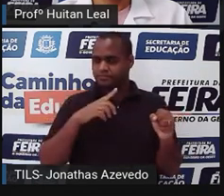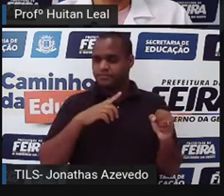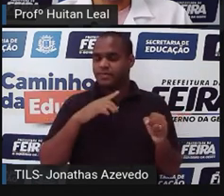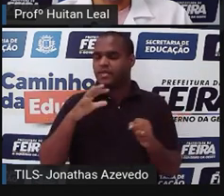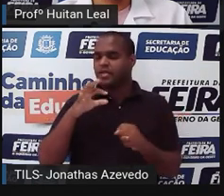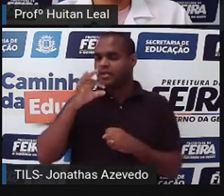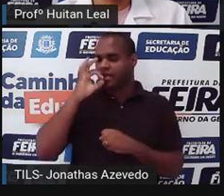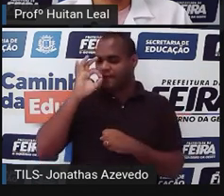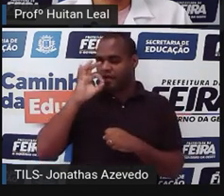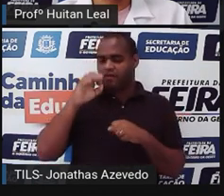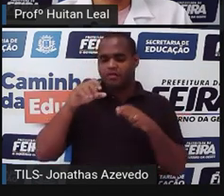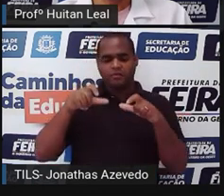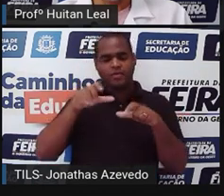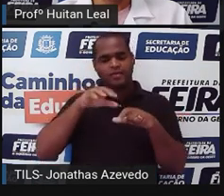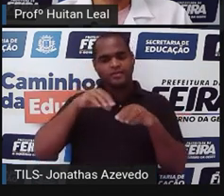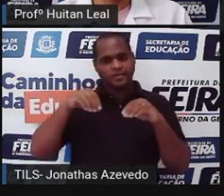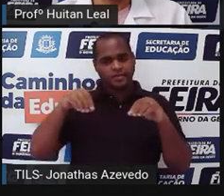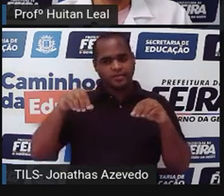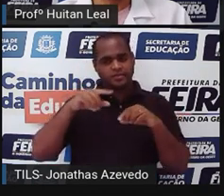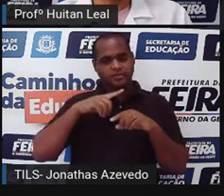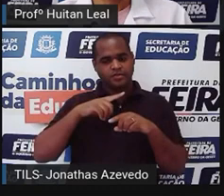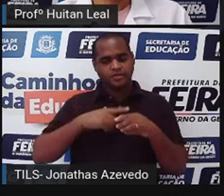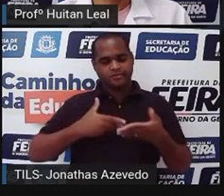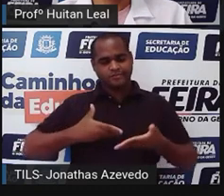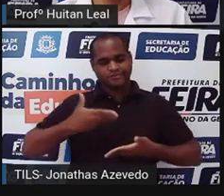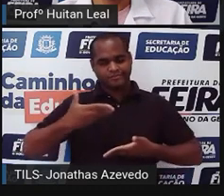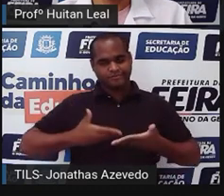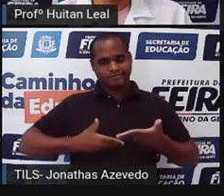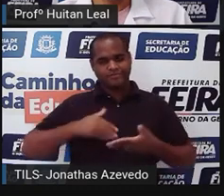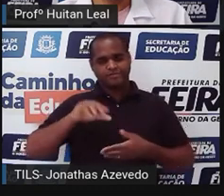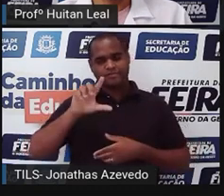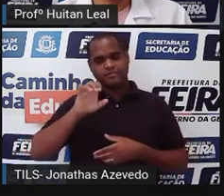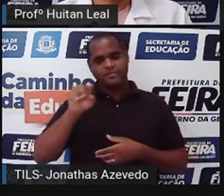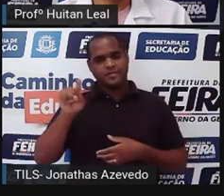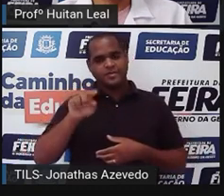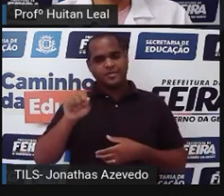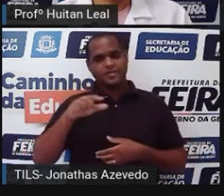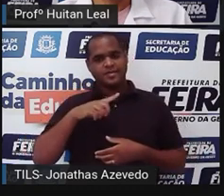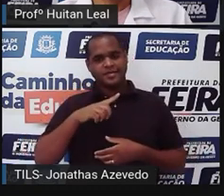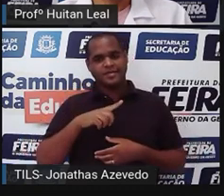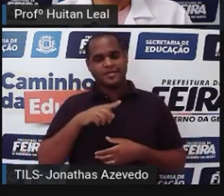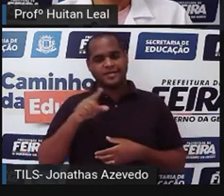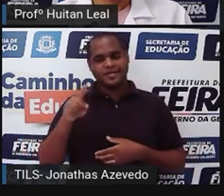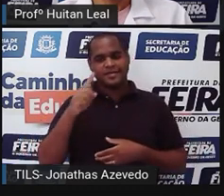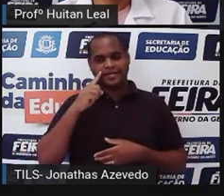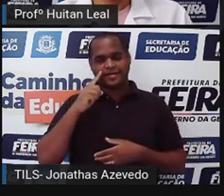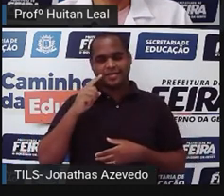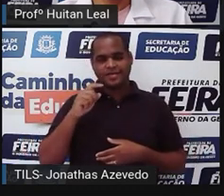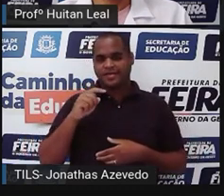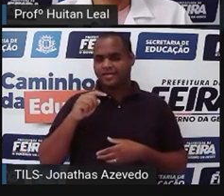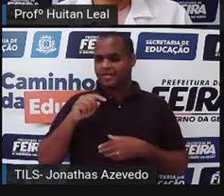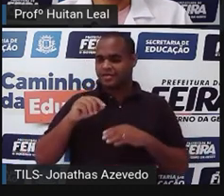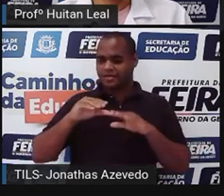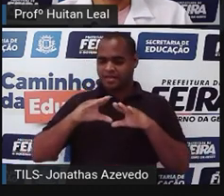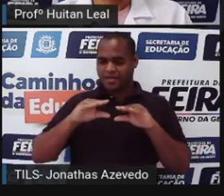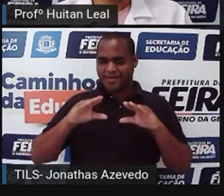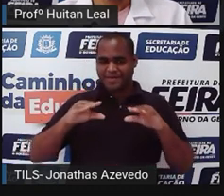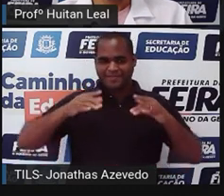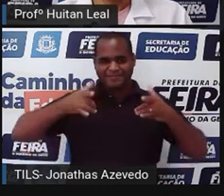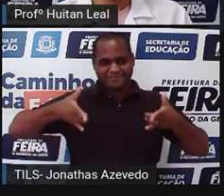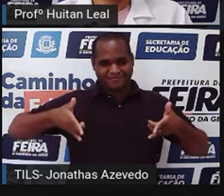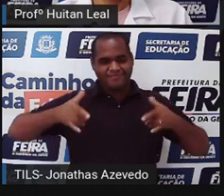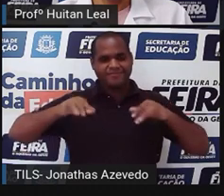café no terraço, Lise, a empregada, chegou para arrumar a cama, como todas as manhãs.